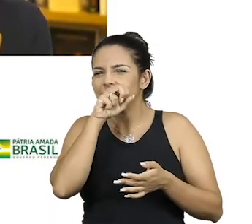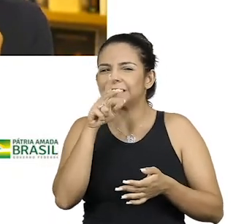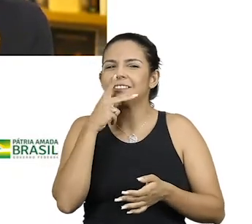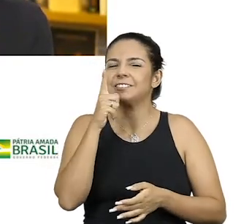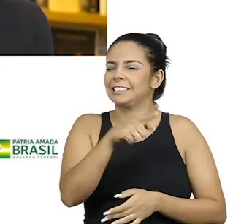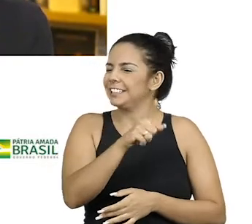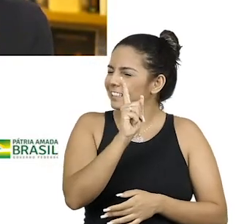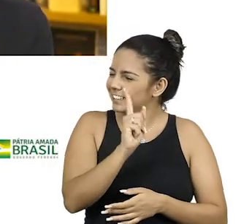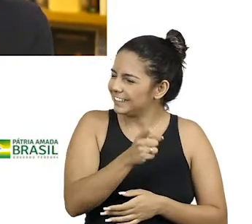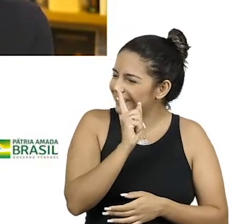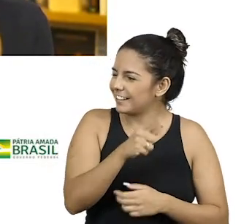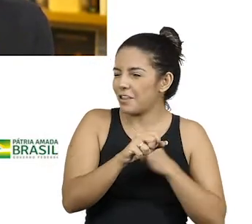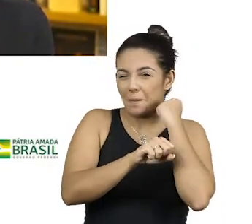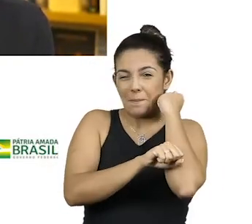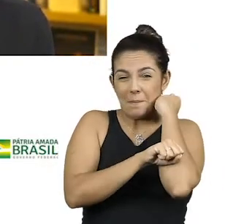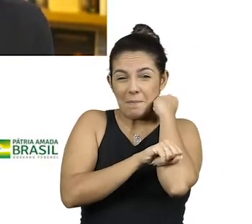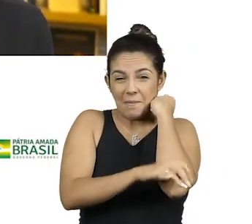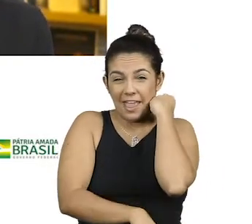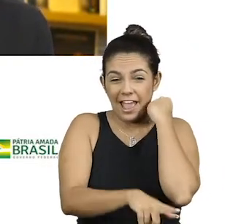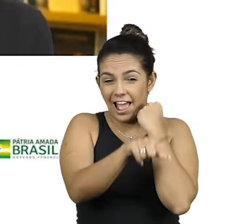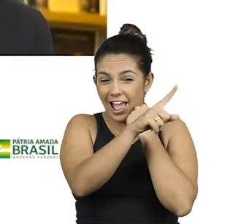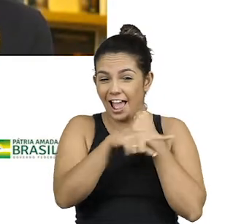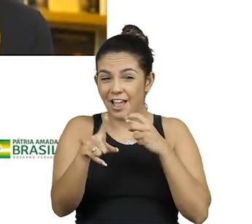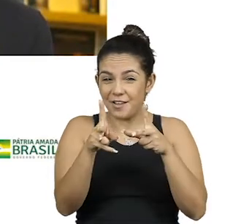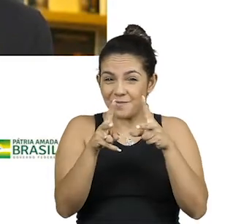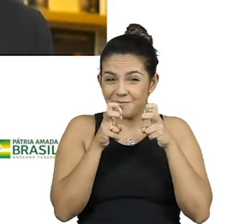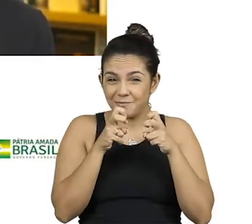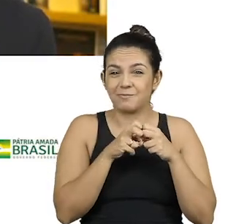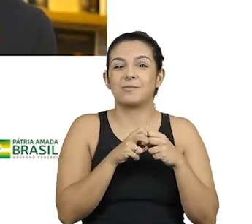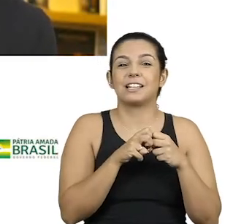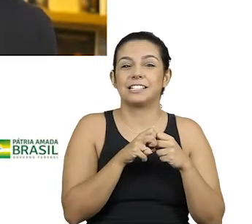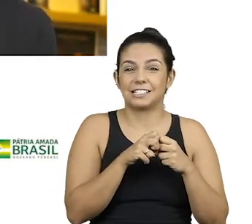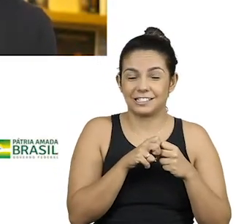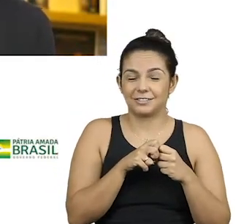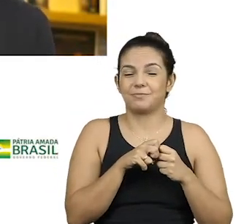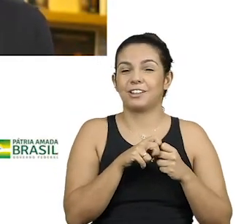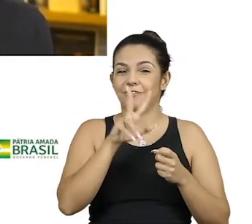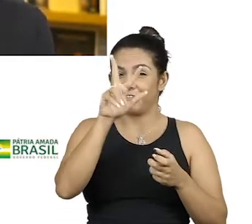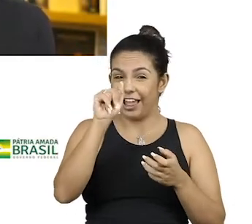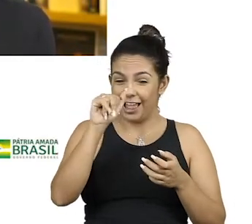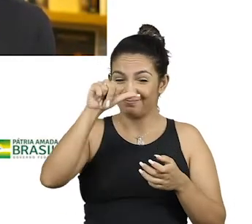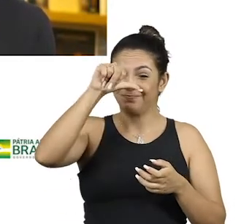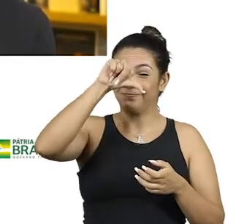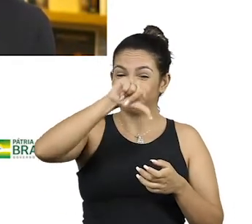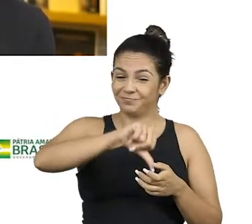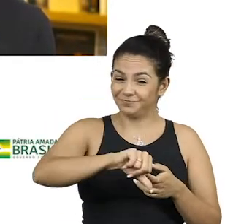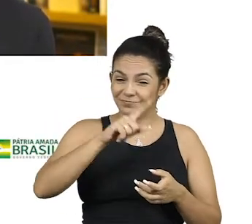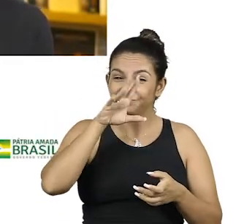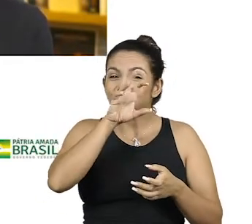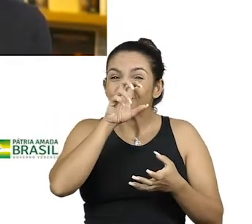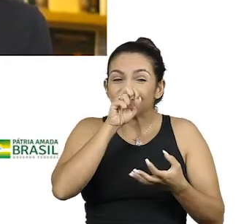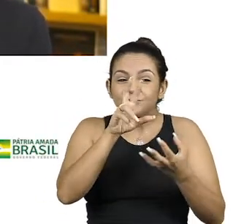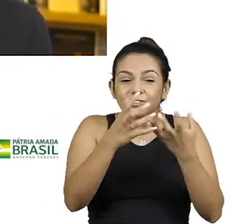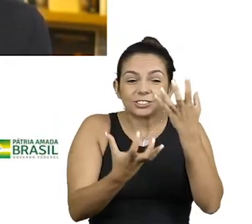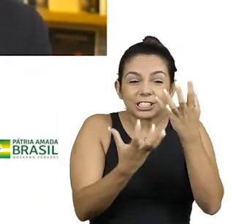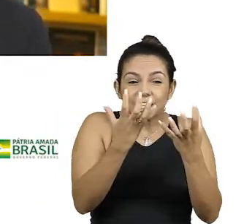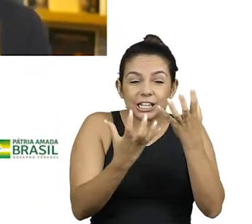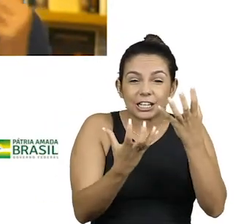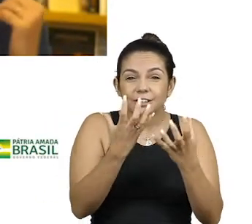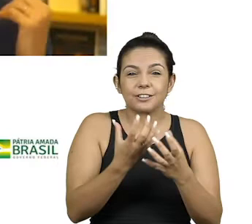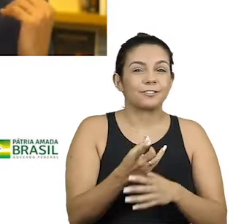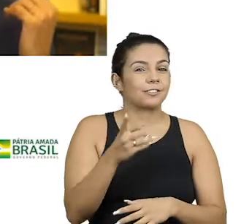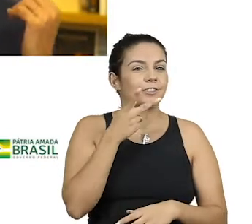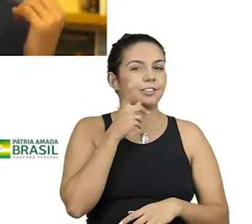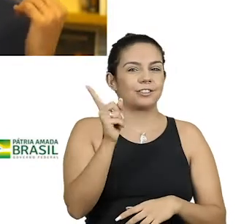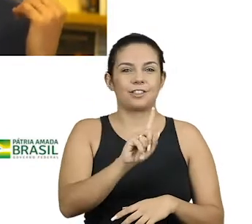merda onde ninguém ainda percebeu. Aquele pó queimando, aquele cheirinho queimando, queimando ali. Dessa vez,